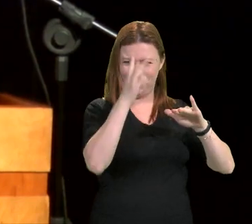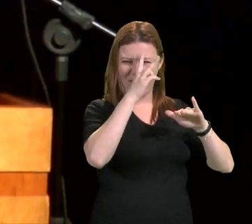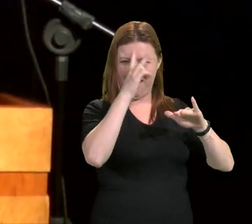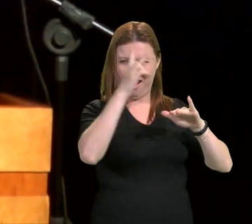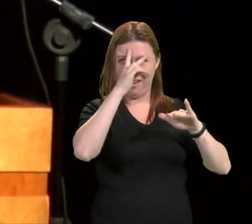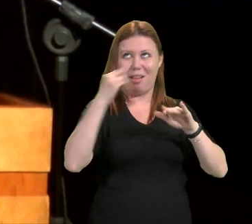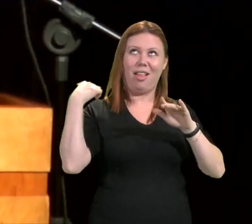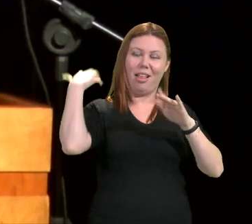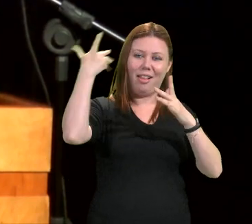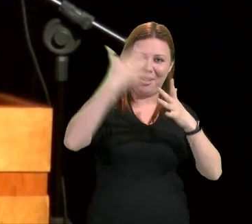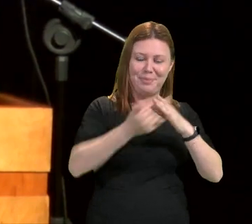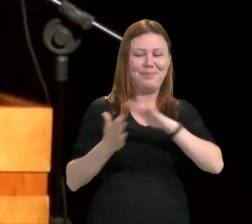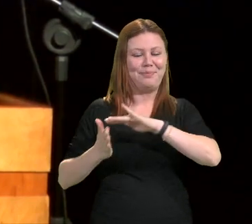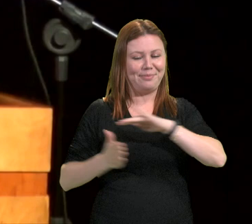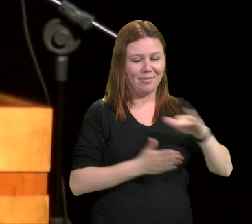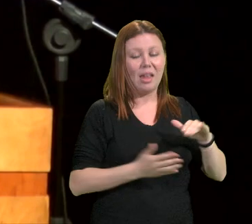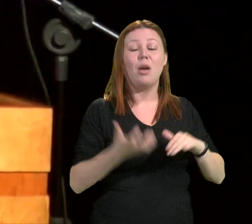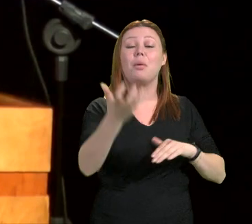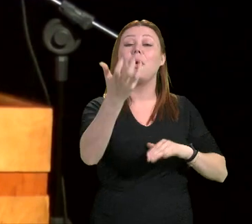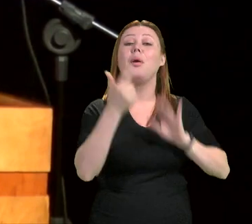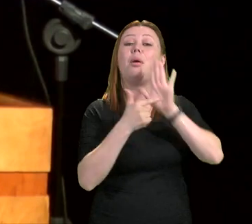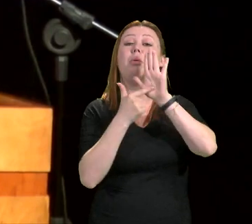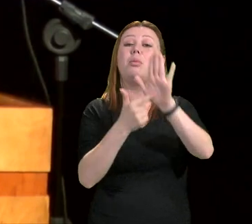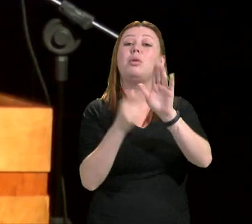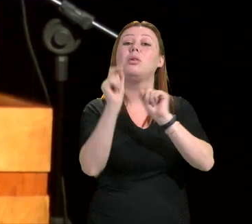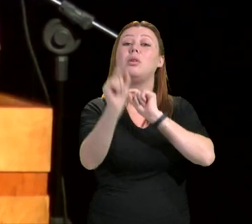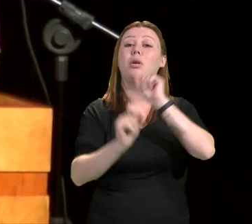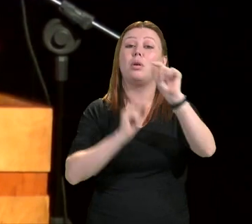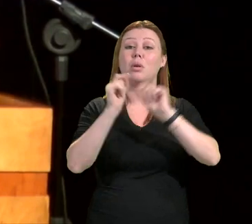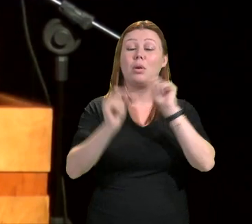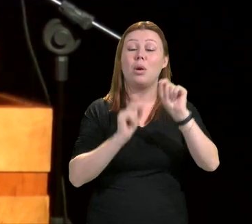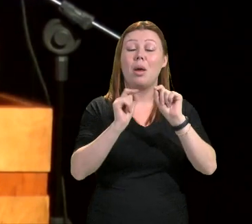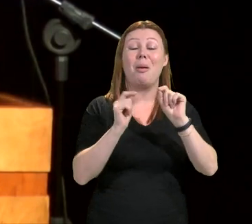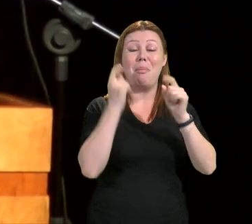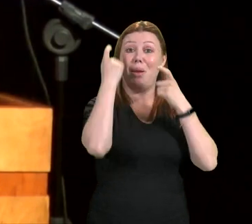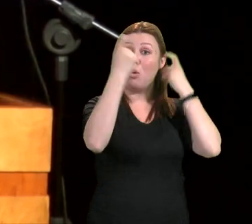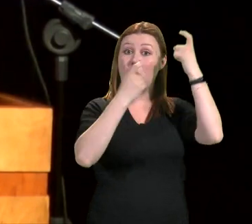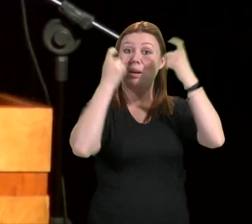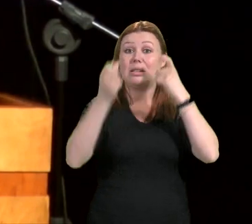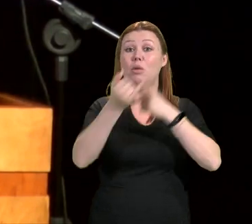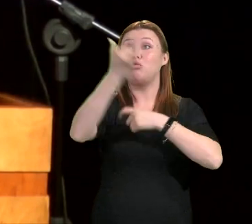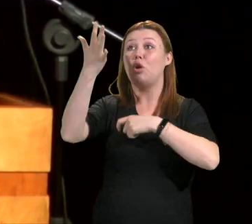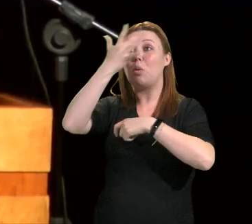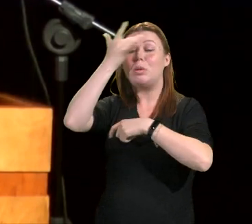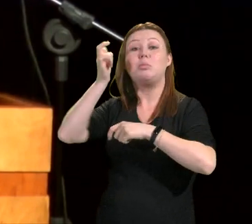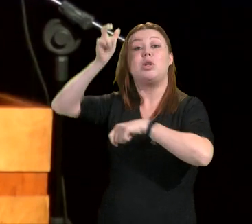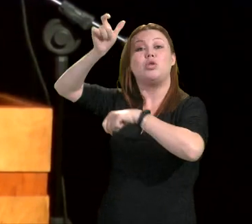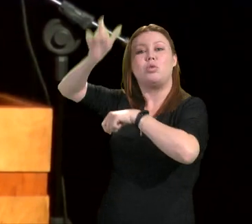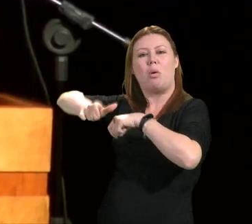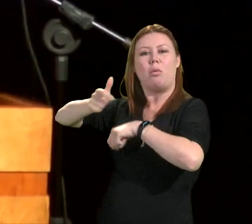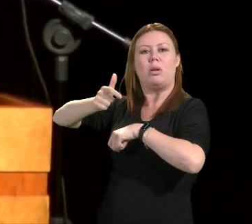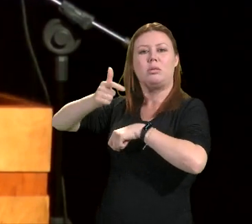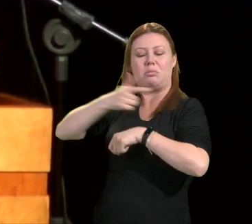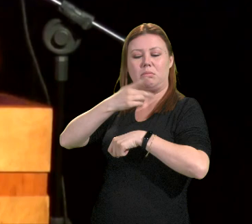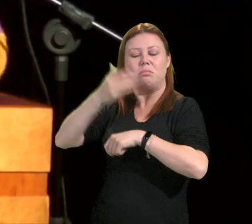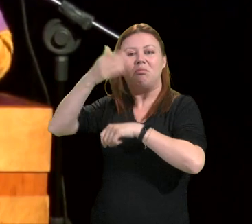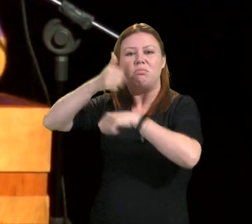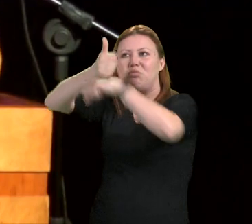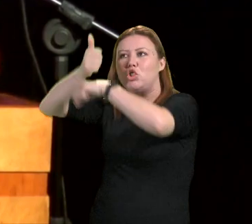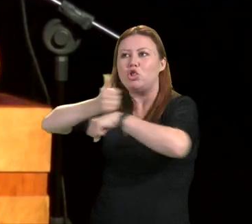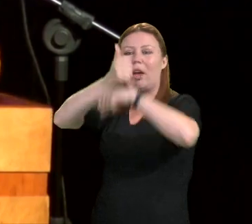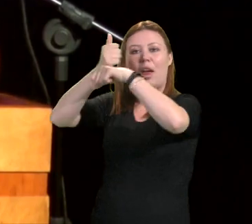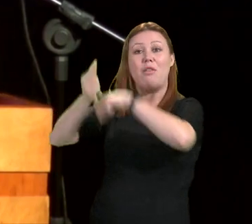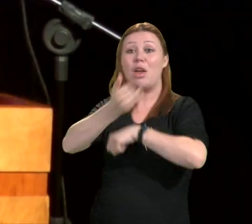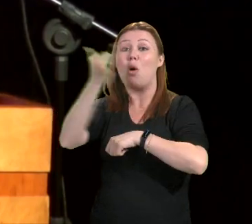eu quero mostrar a preocupação de dirigentes de vários países em relação às universidades, em